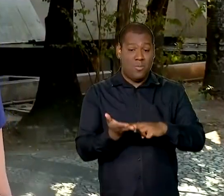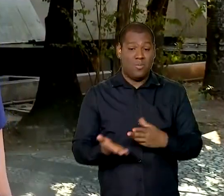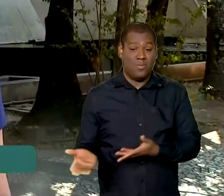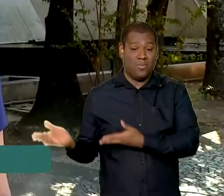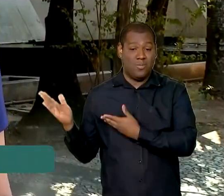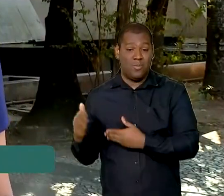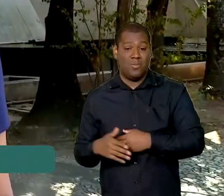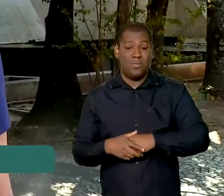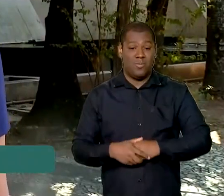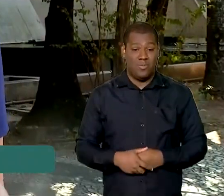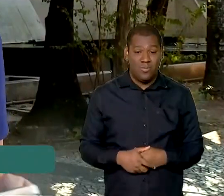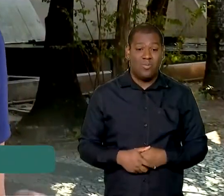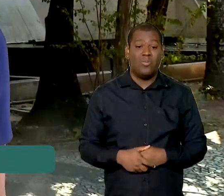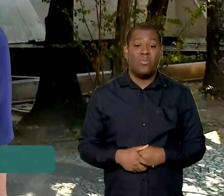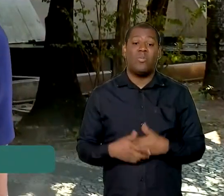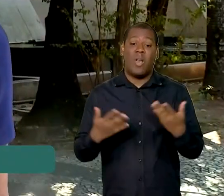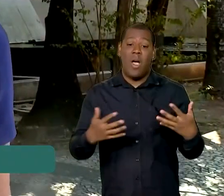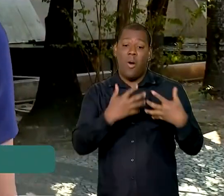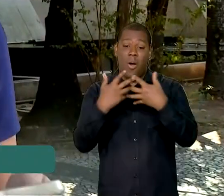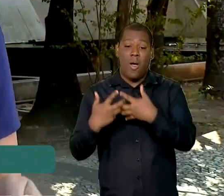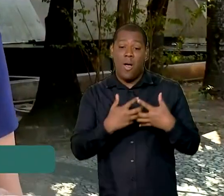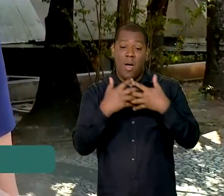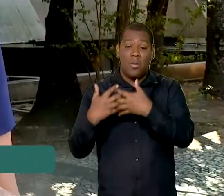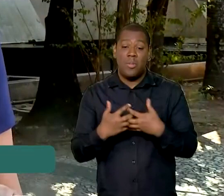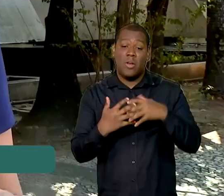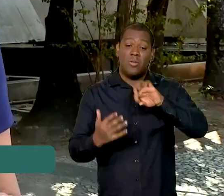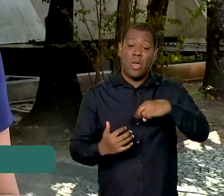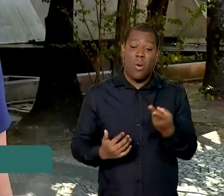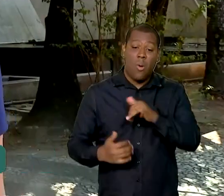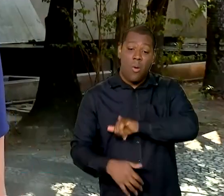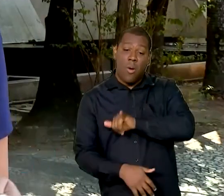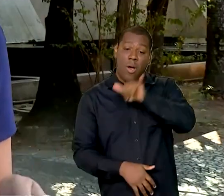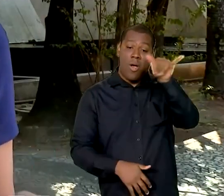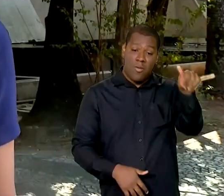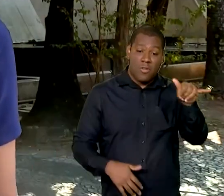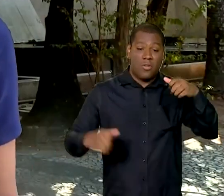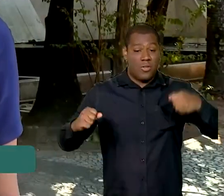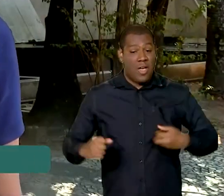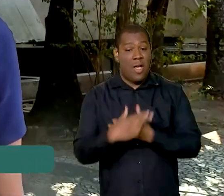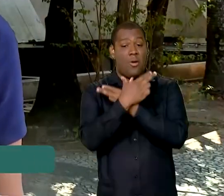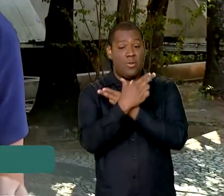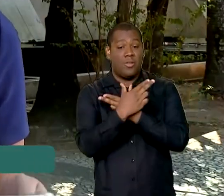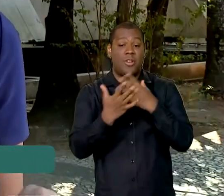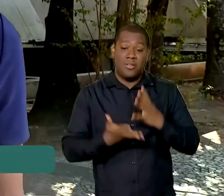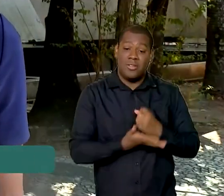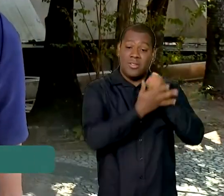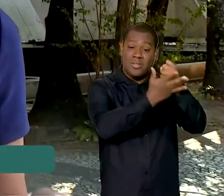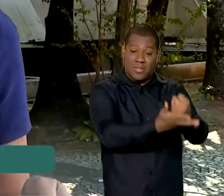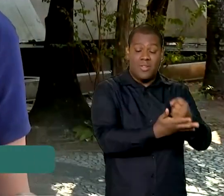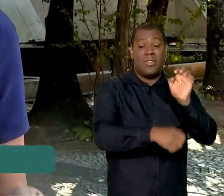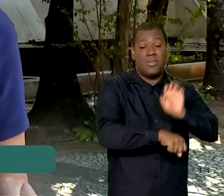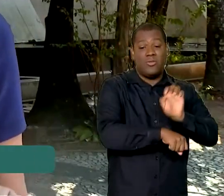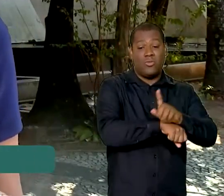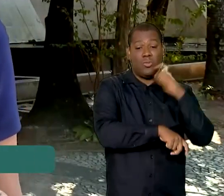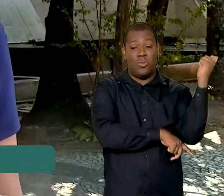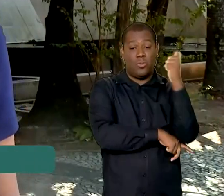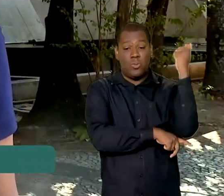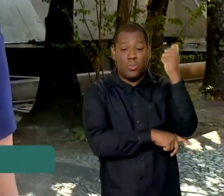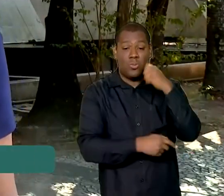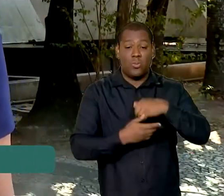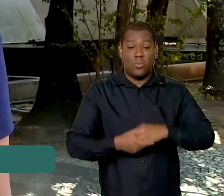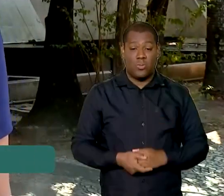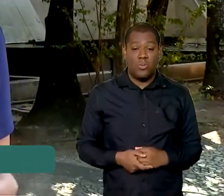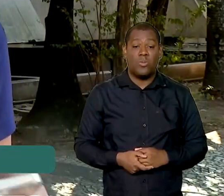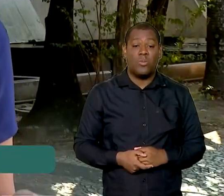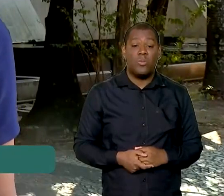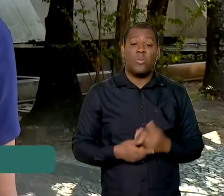Daqui, os itens seguem de caminhão ou de avião da Força Aérea Brasileira até o Rio Grande do Sul. Lá, mais de 1